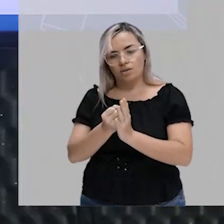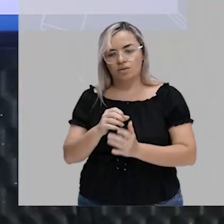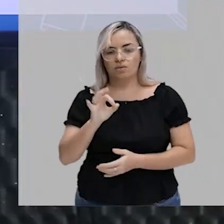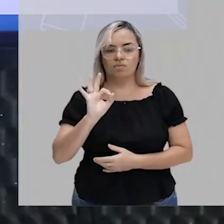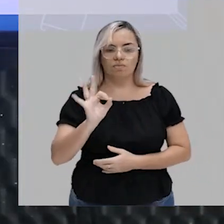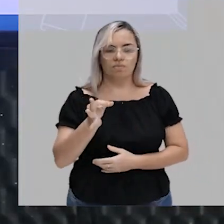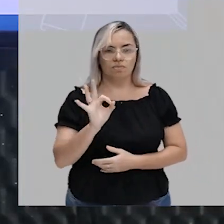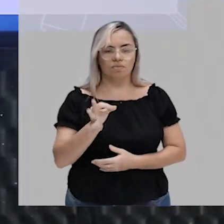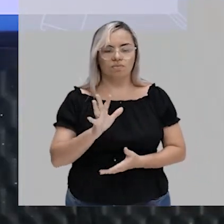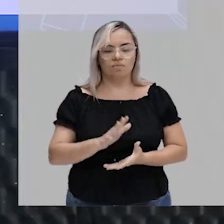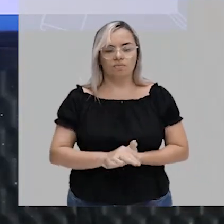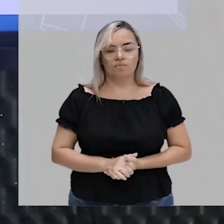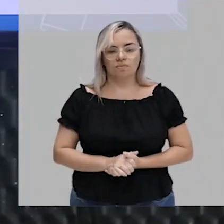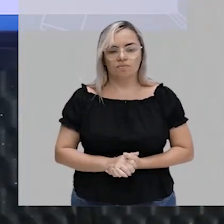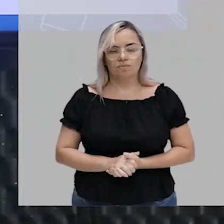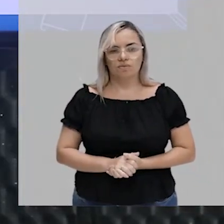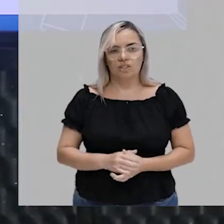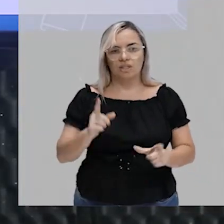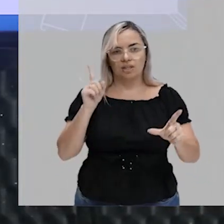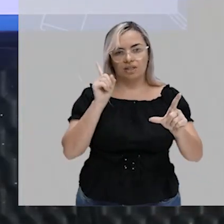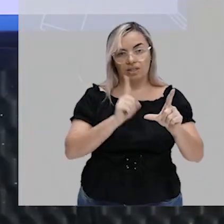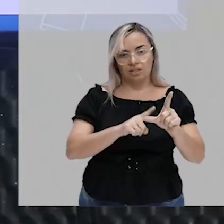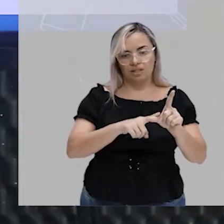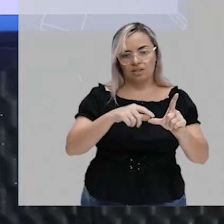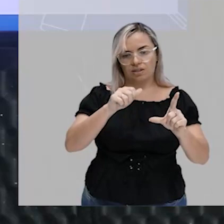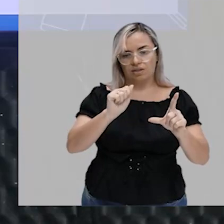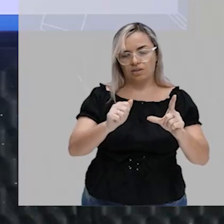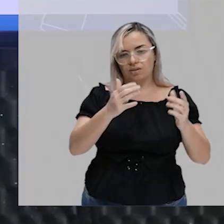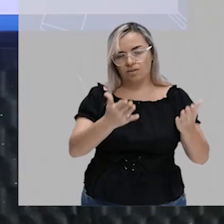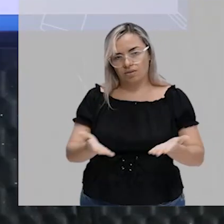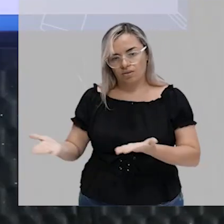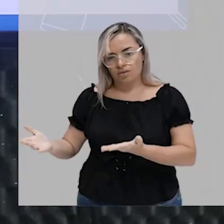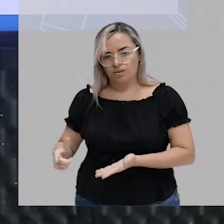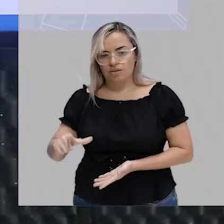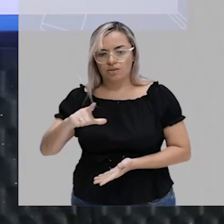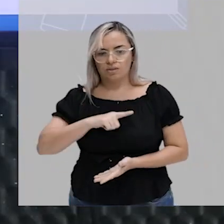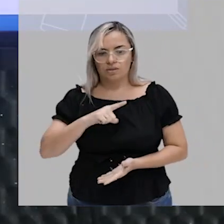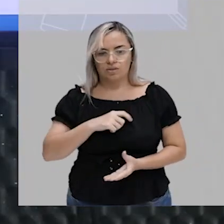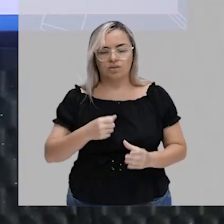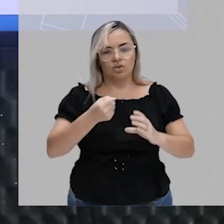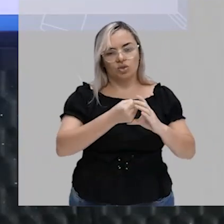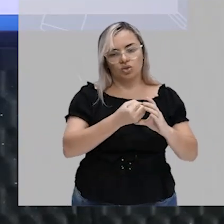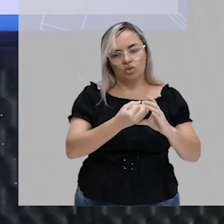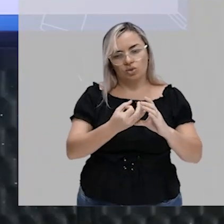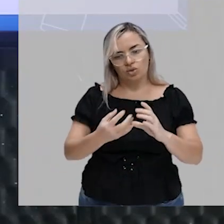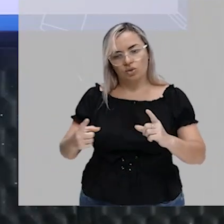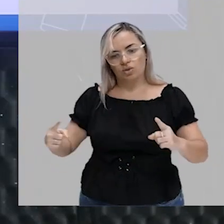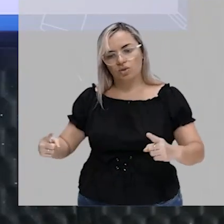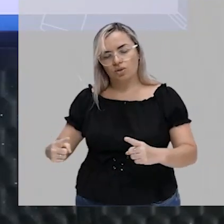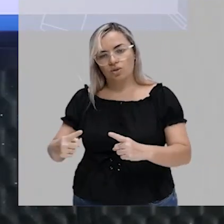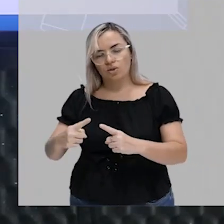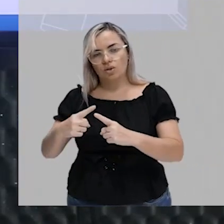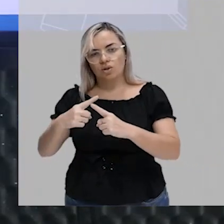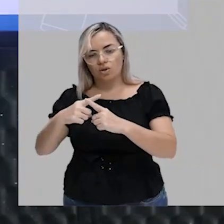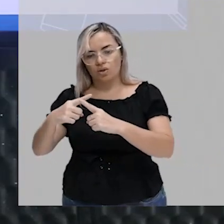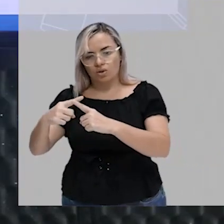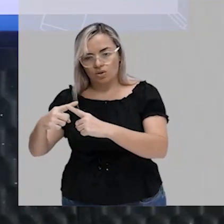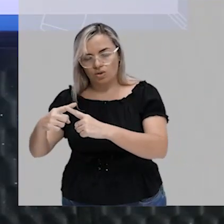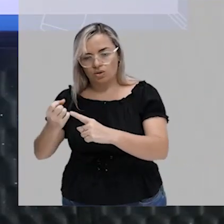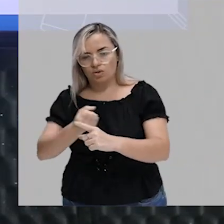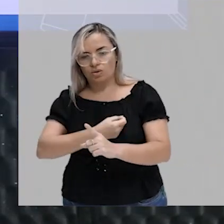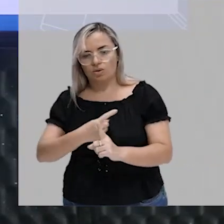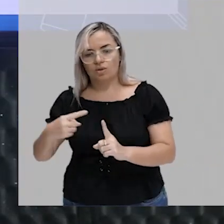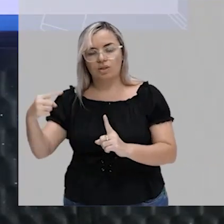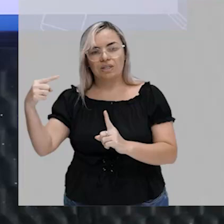certo? Então, na letra A, veja. Eu tenho o conjunto dos múltiplos inteiros de